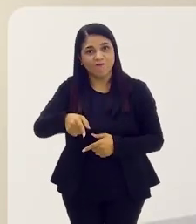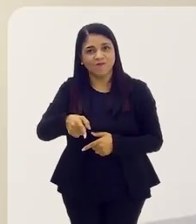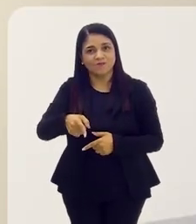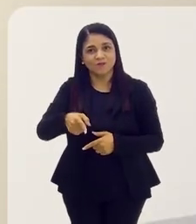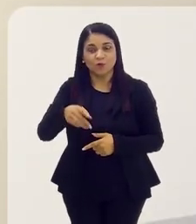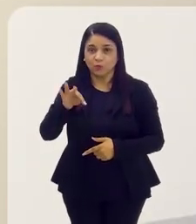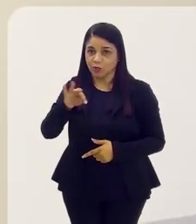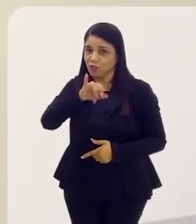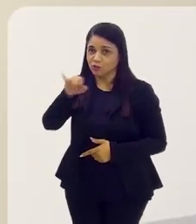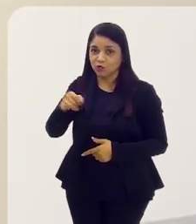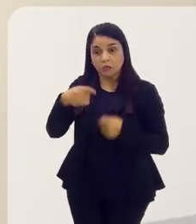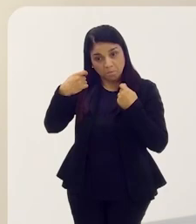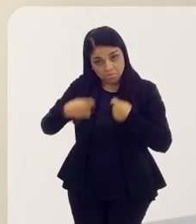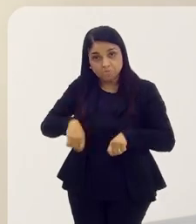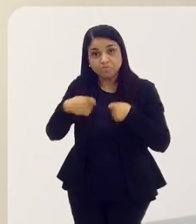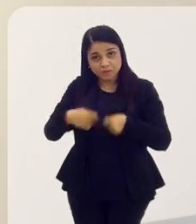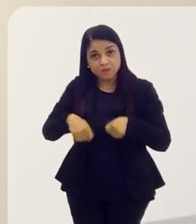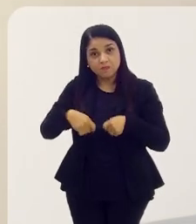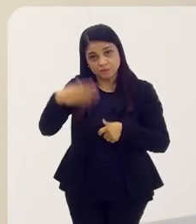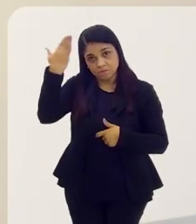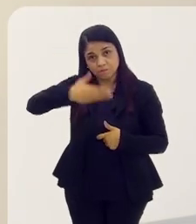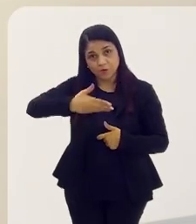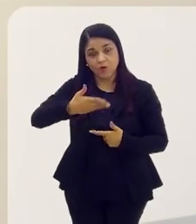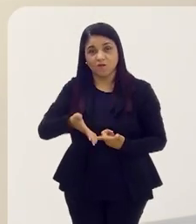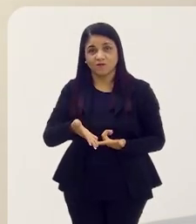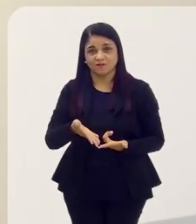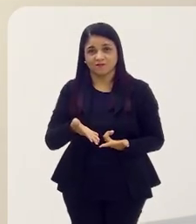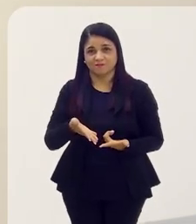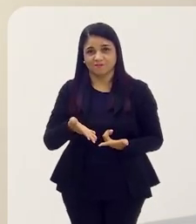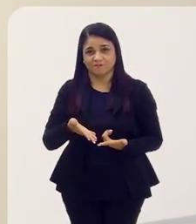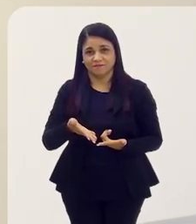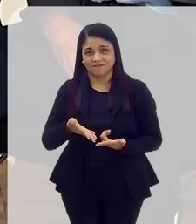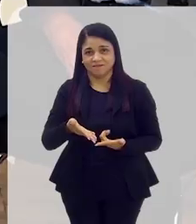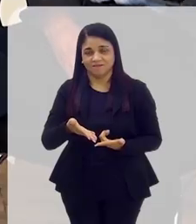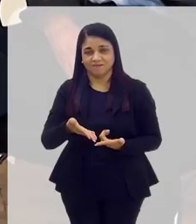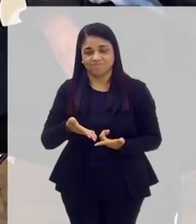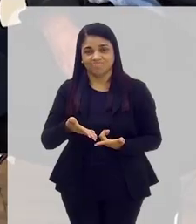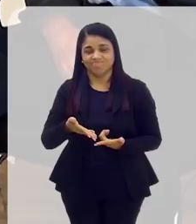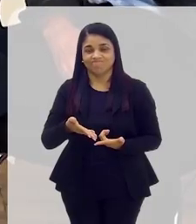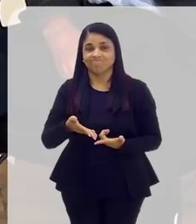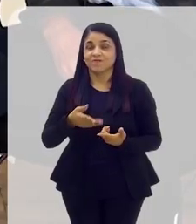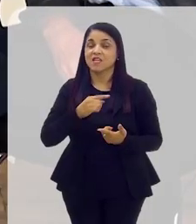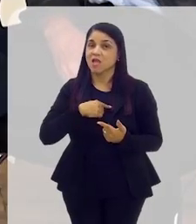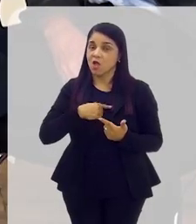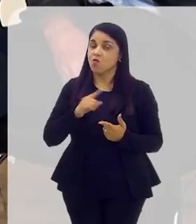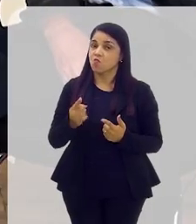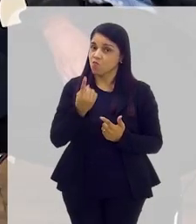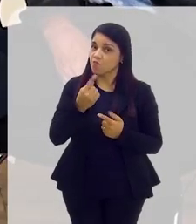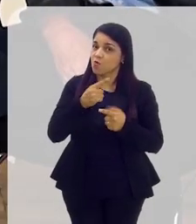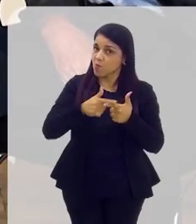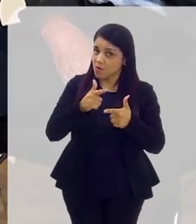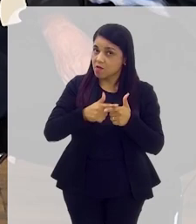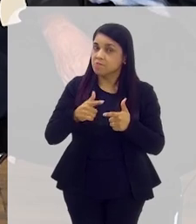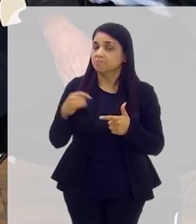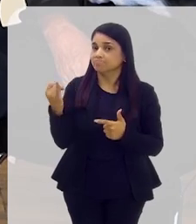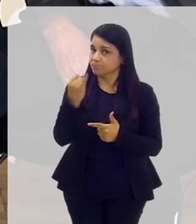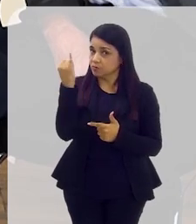porque o TJ vai precisar, o Tribunal Justiça vai precisar da prova. Então, essa é uma das questões